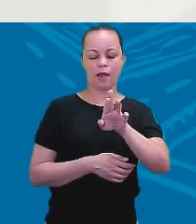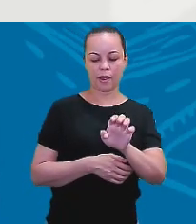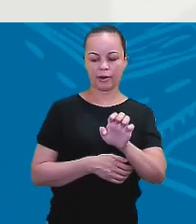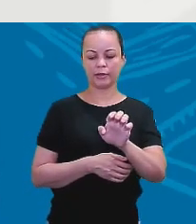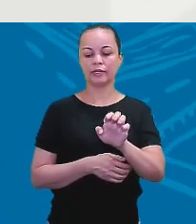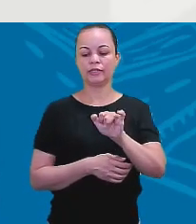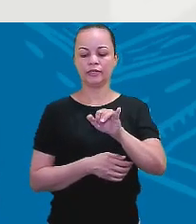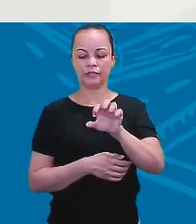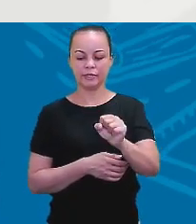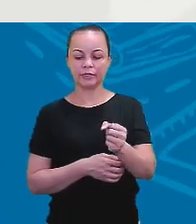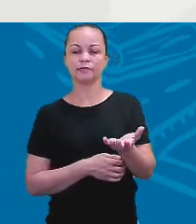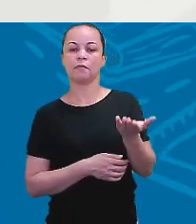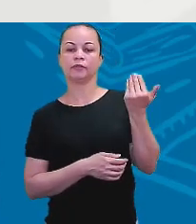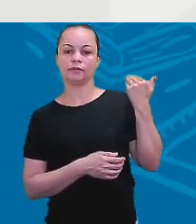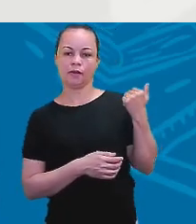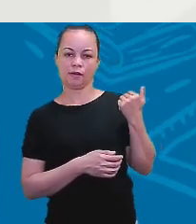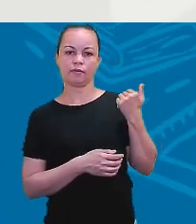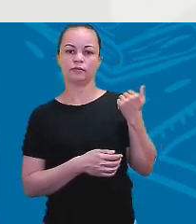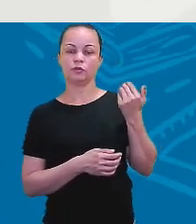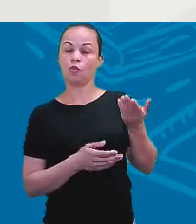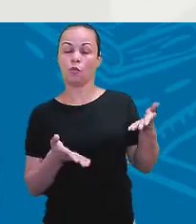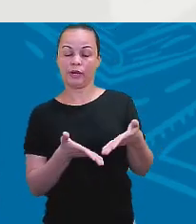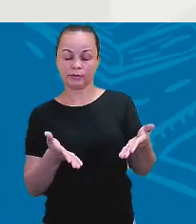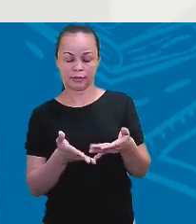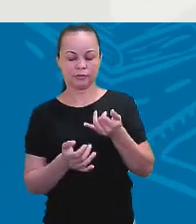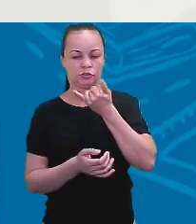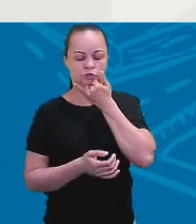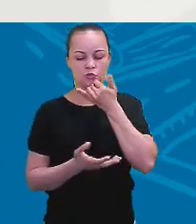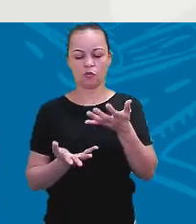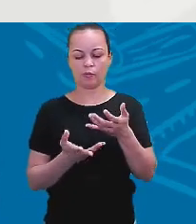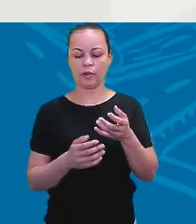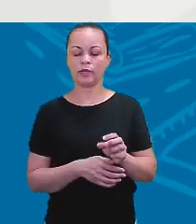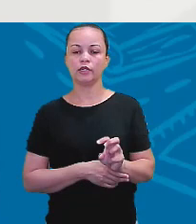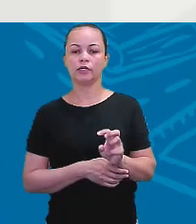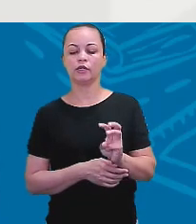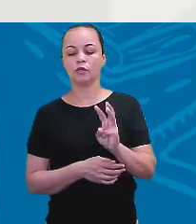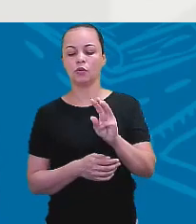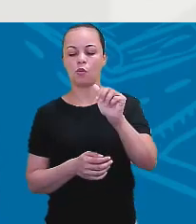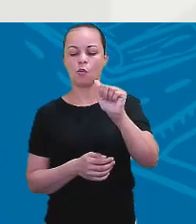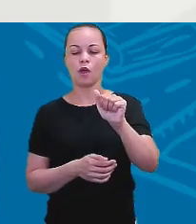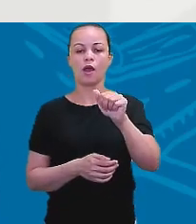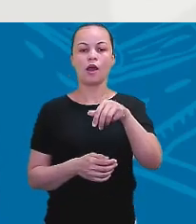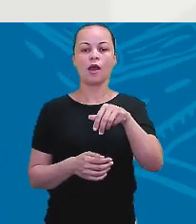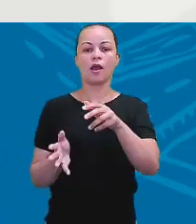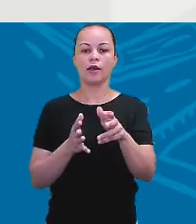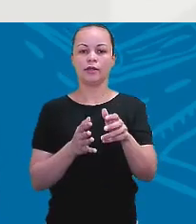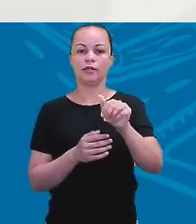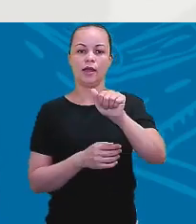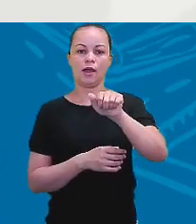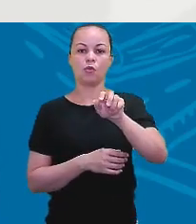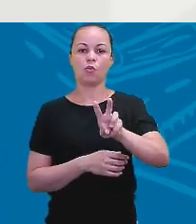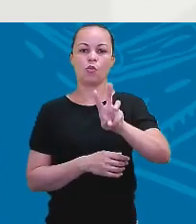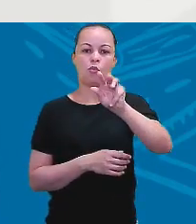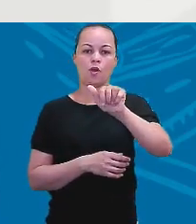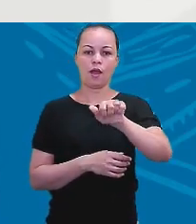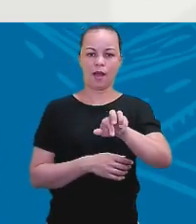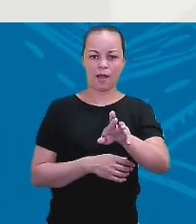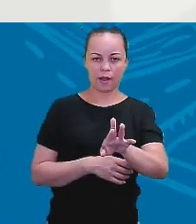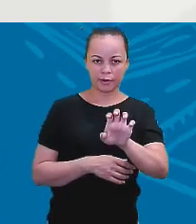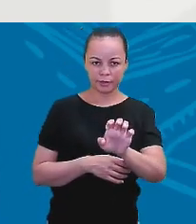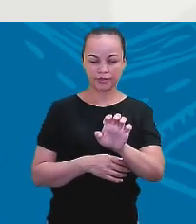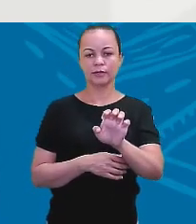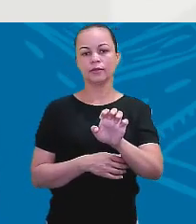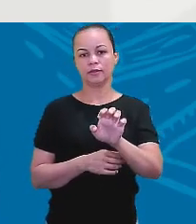cinco formas. Quando a frase, quando a sentença é iniciada por